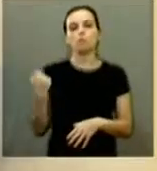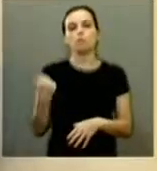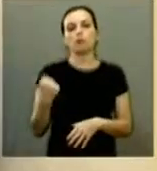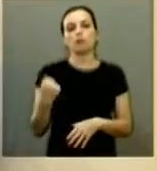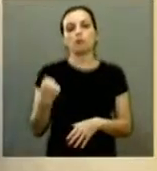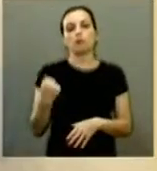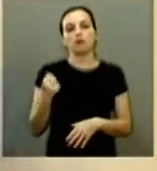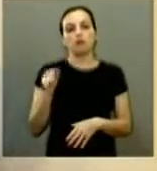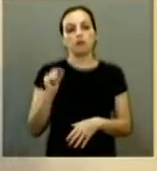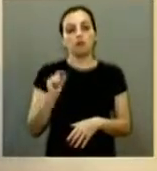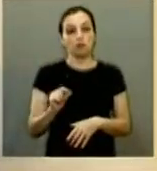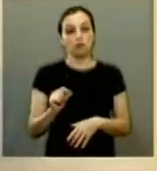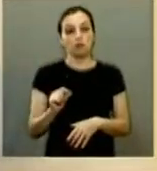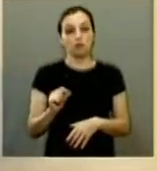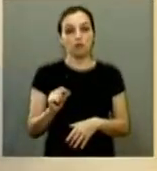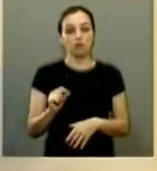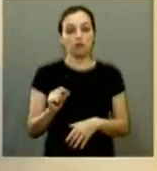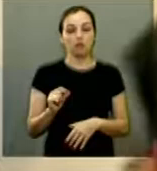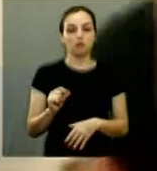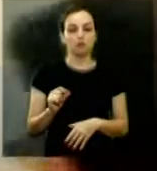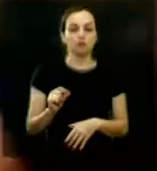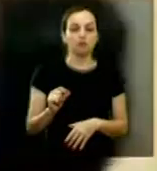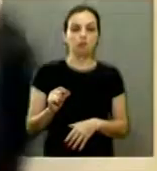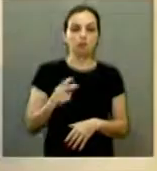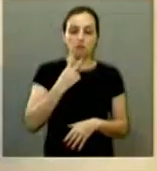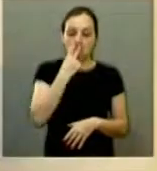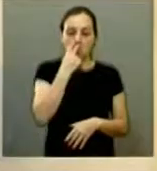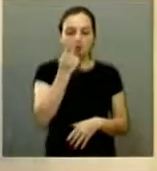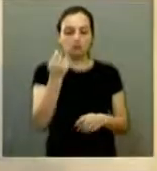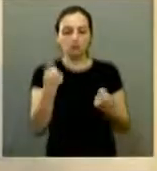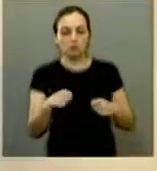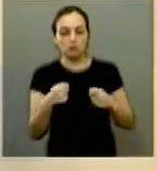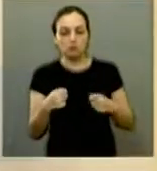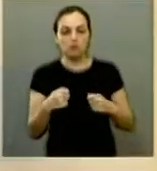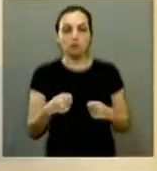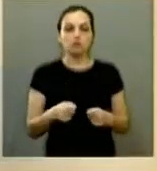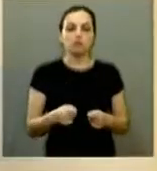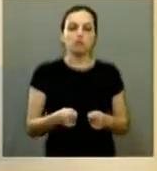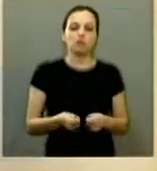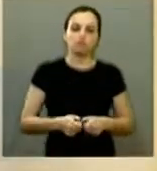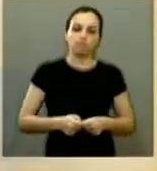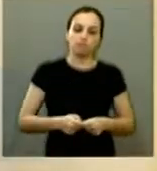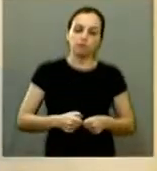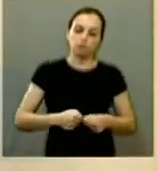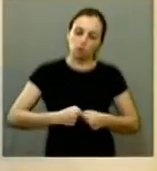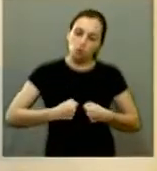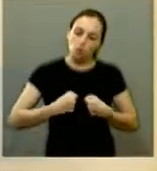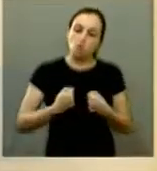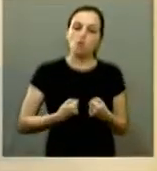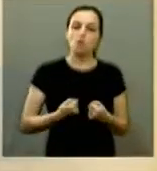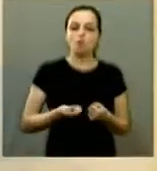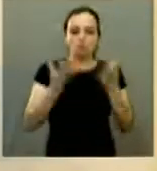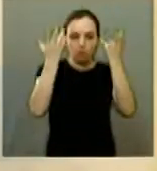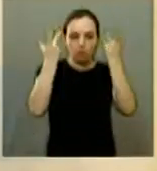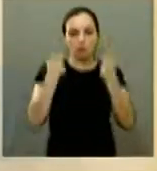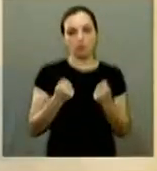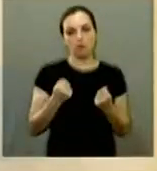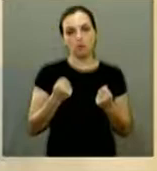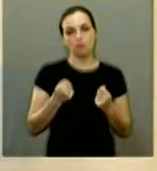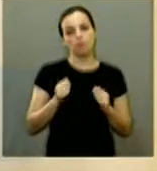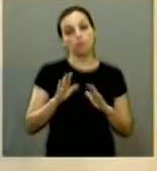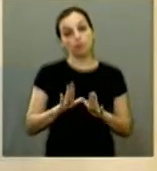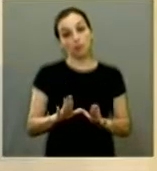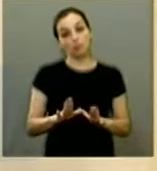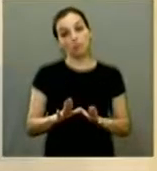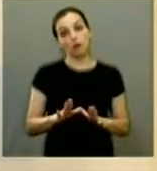tração motor a diesel eu acho que não precisa o esforço do animal ninguém tirar seu sustento disso mas como o Boi